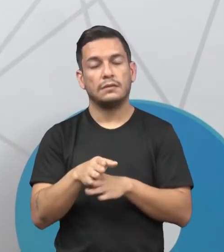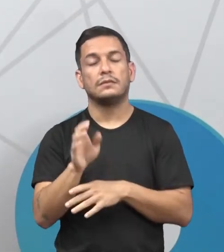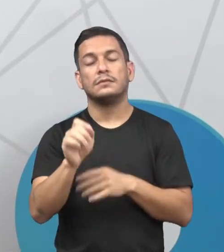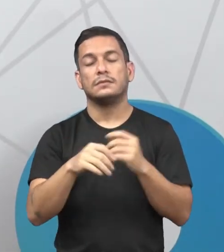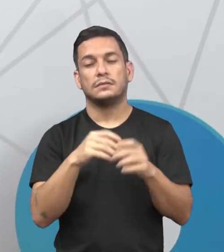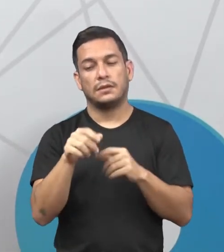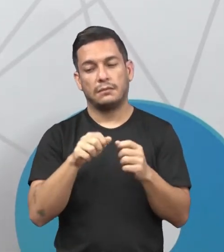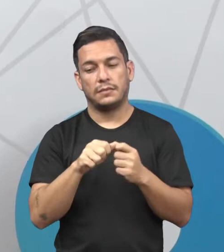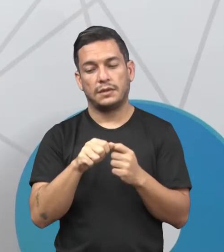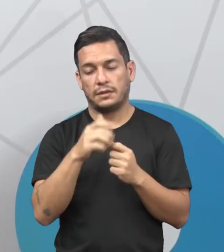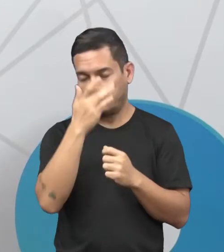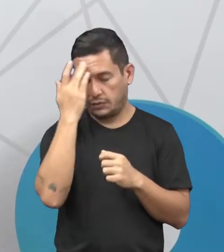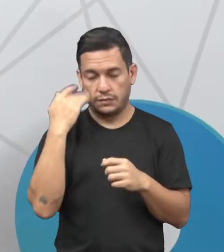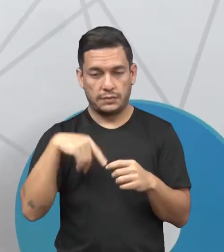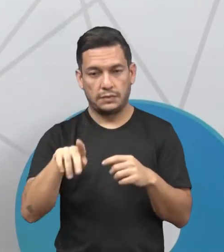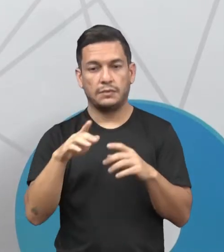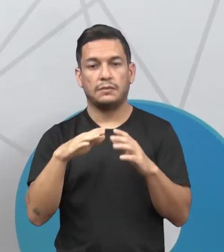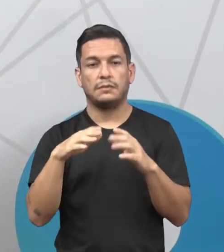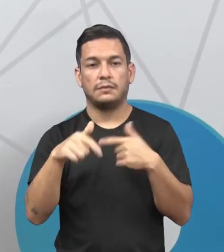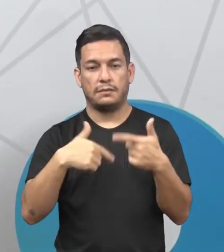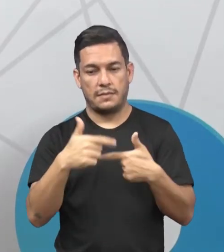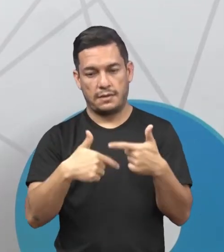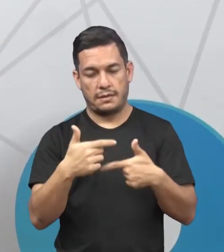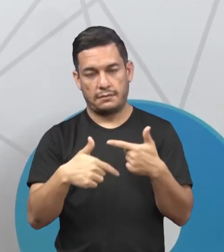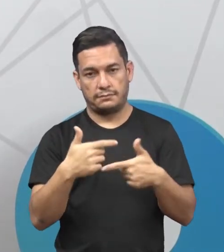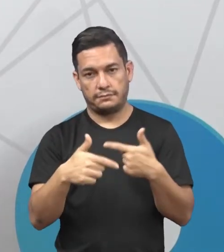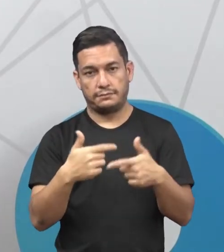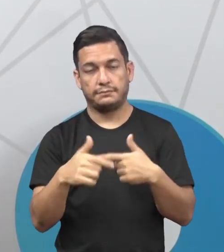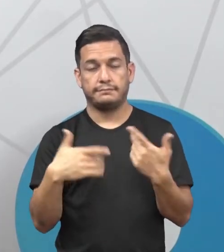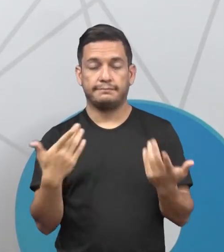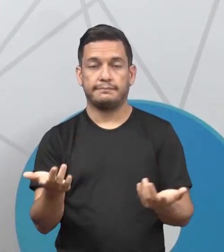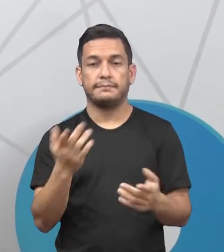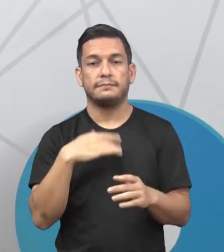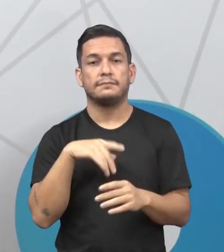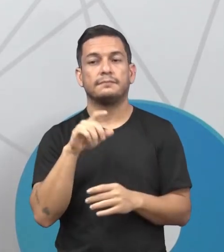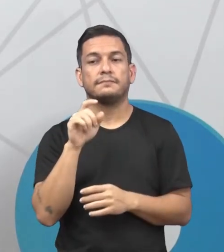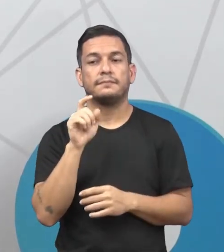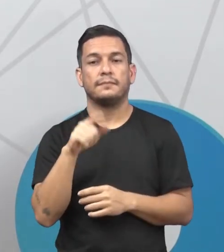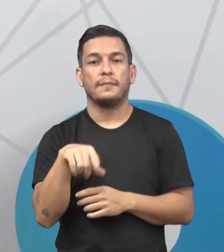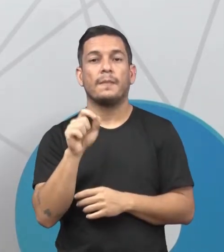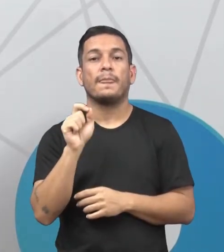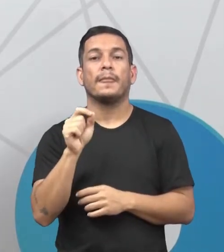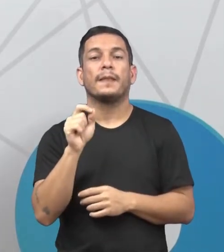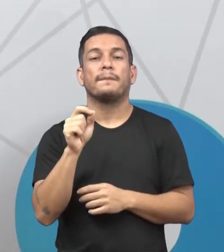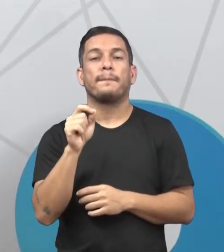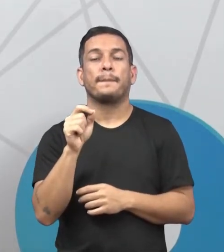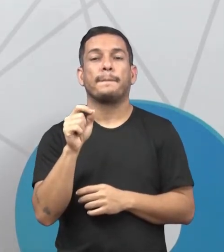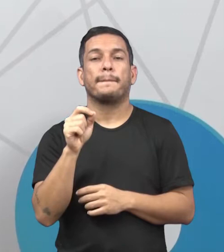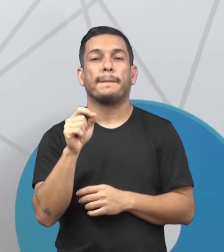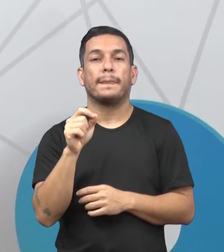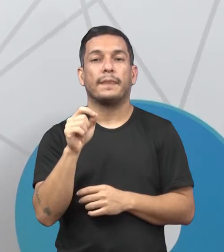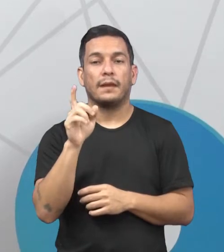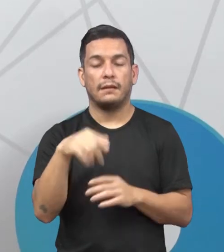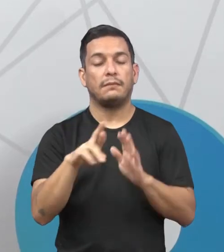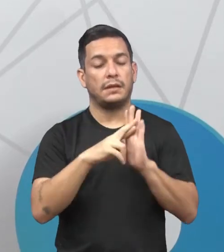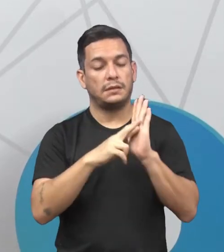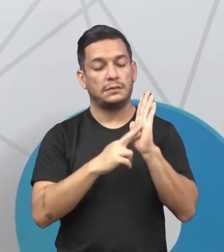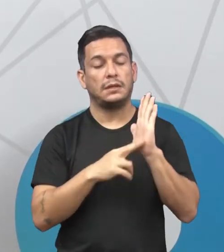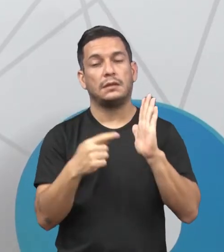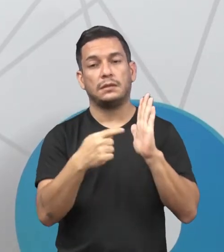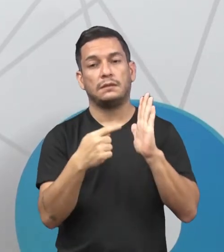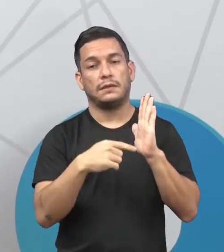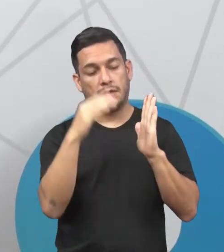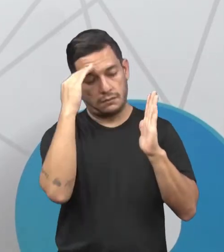o mercado de trabalho. daí, né? Esse indivíduo, ele será regrado, tanto pelas regras